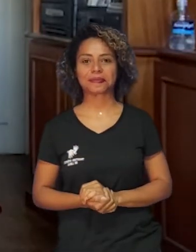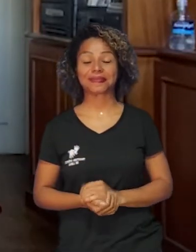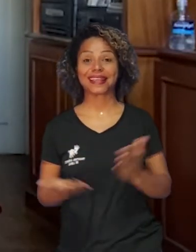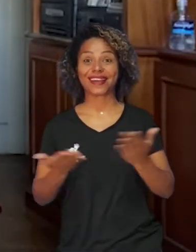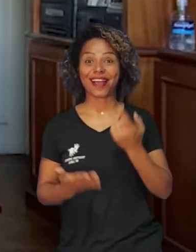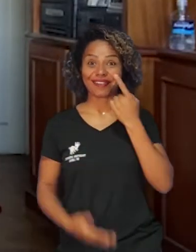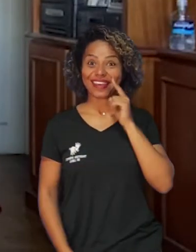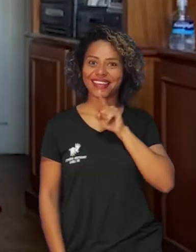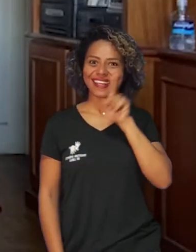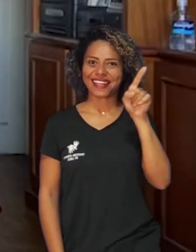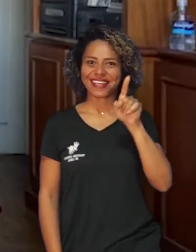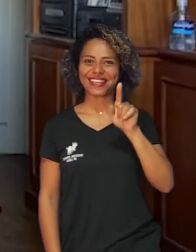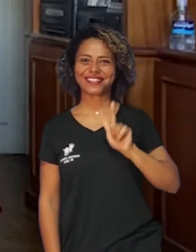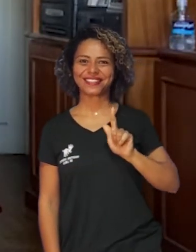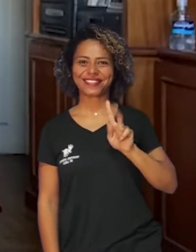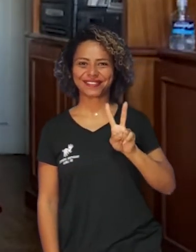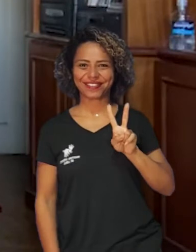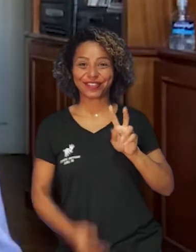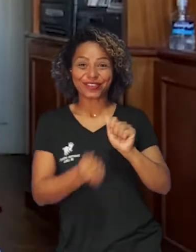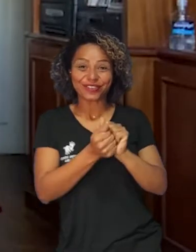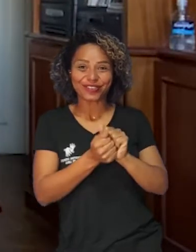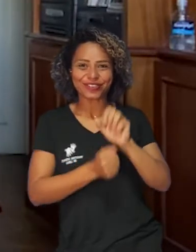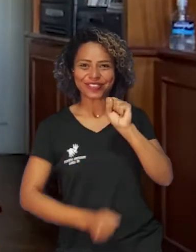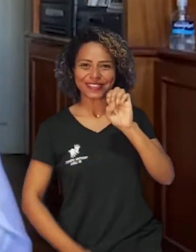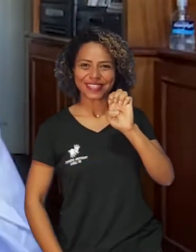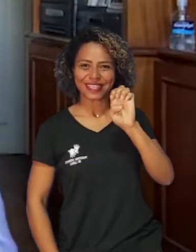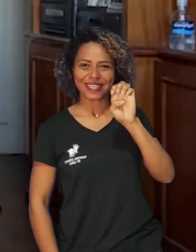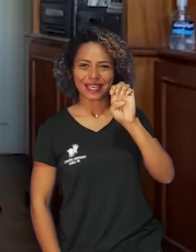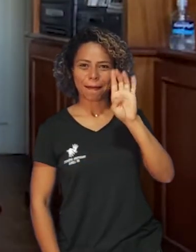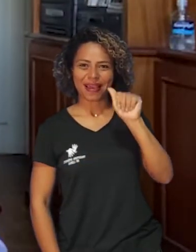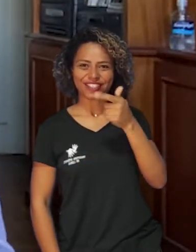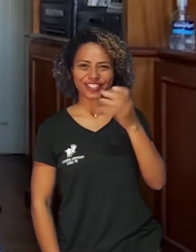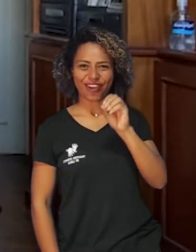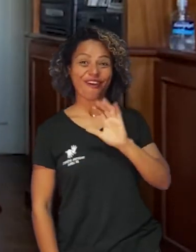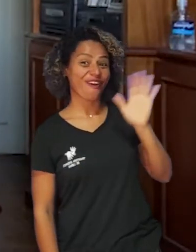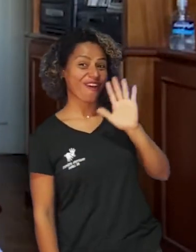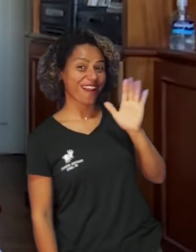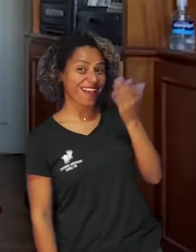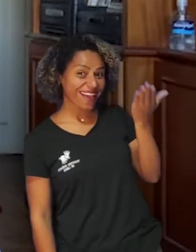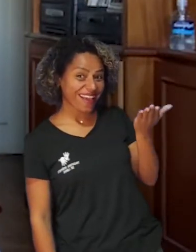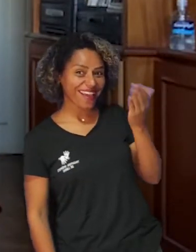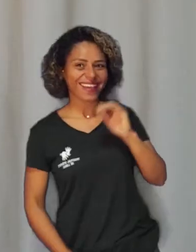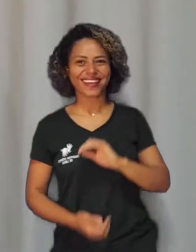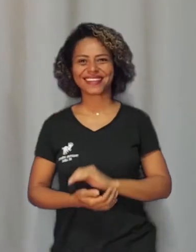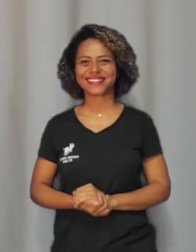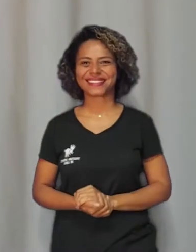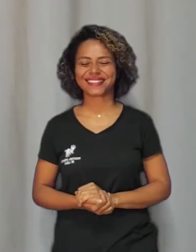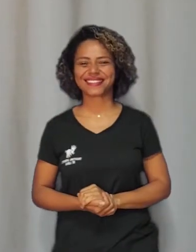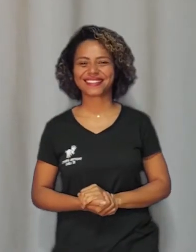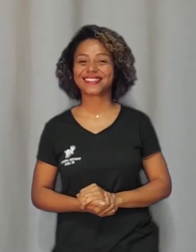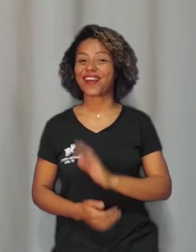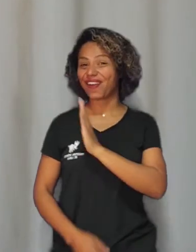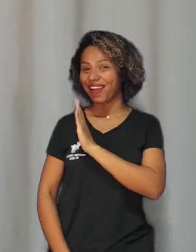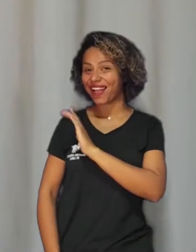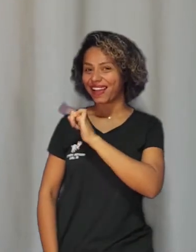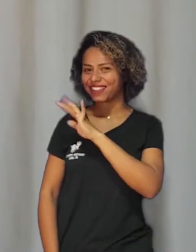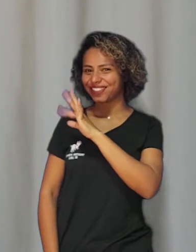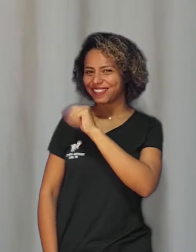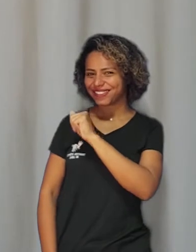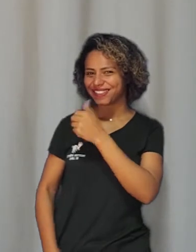até Governador Valadares com Sebastião Júnior, que traz o Destaque de Lá. Olá, Sebastião! Como vai, Letícia?